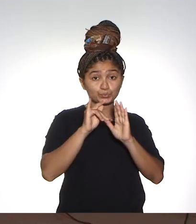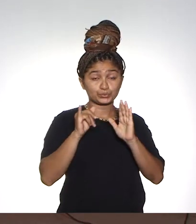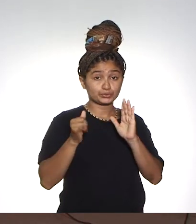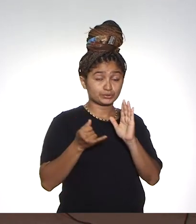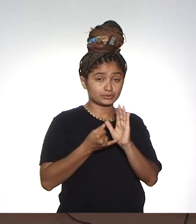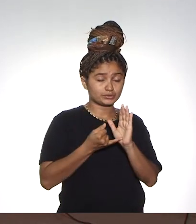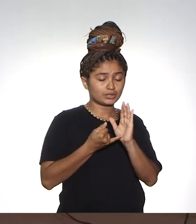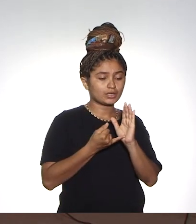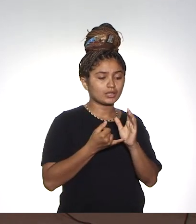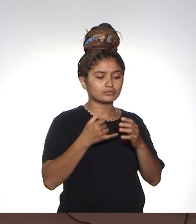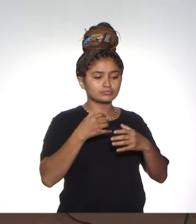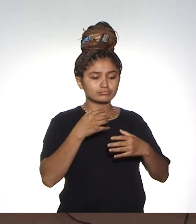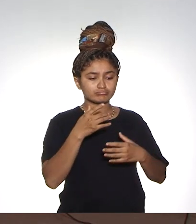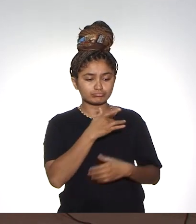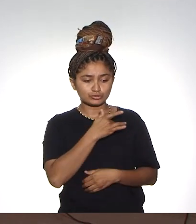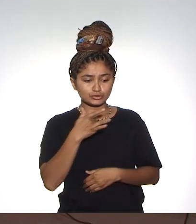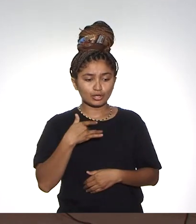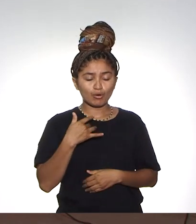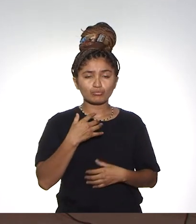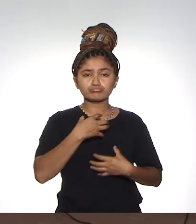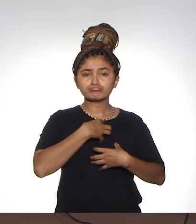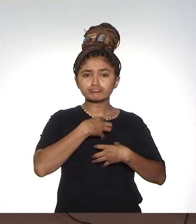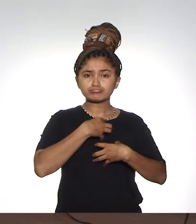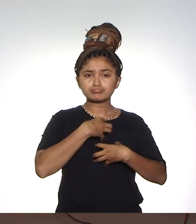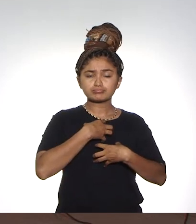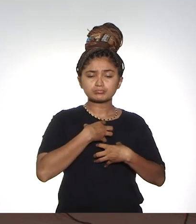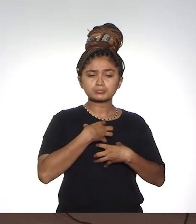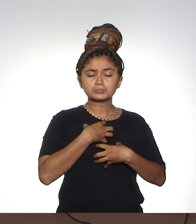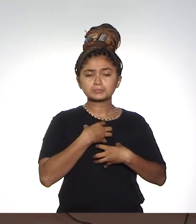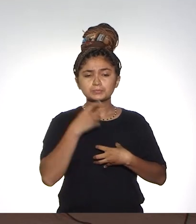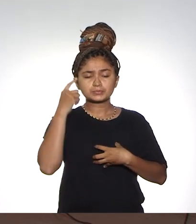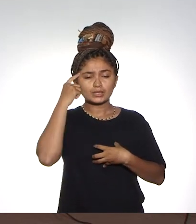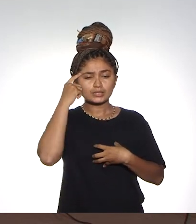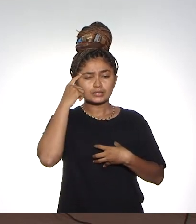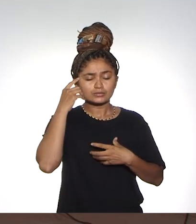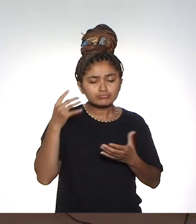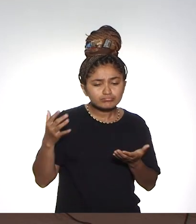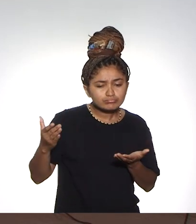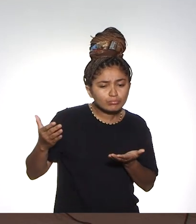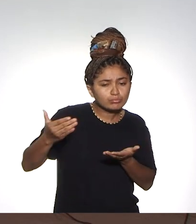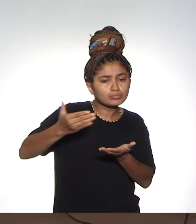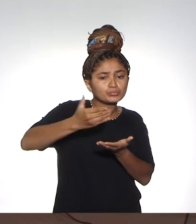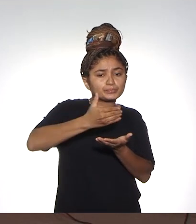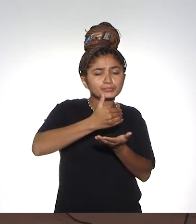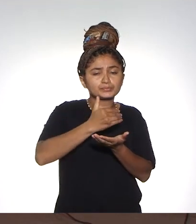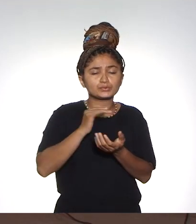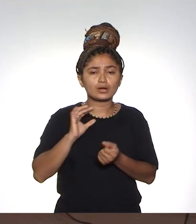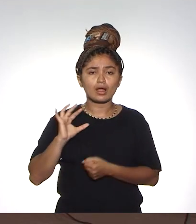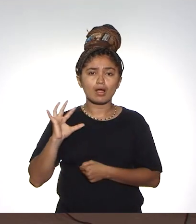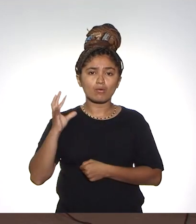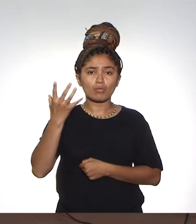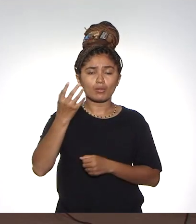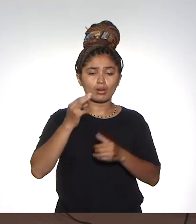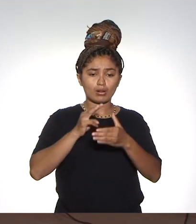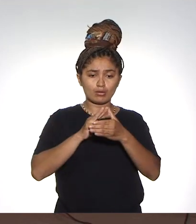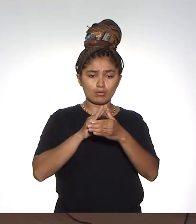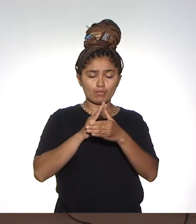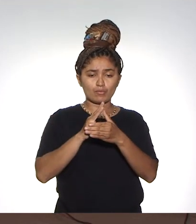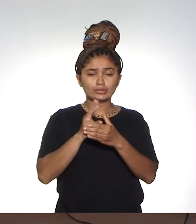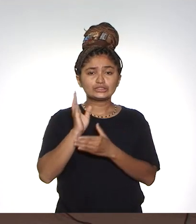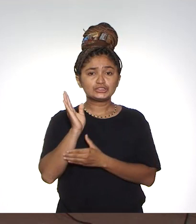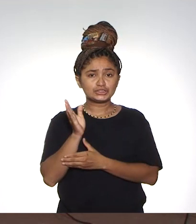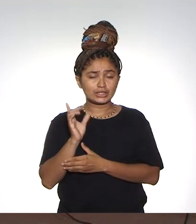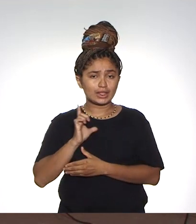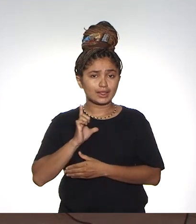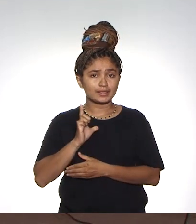programa Saúde Emocional, no sentido de fazer uma compilação de todas as ações que a universidade